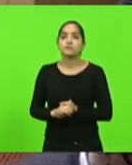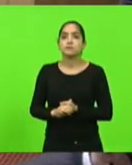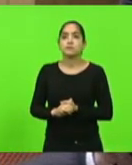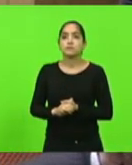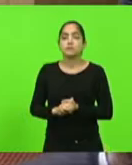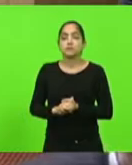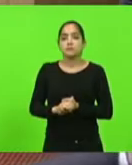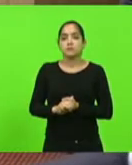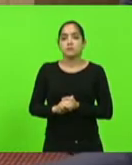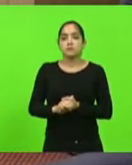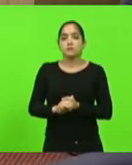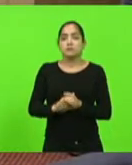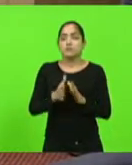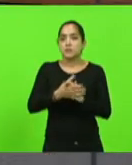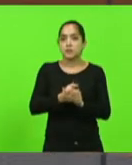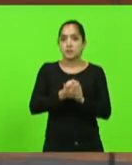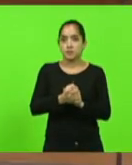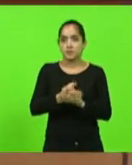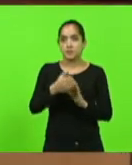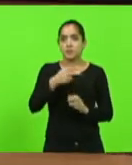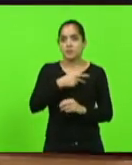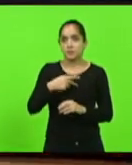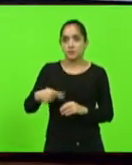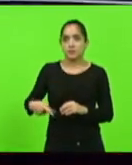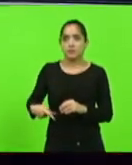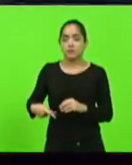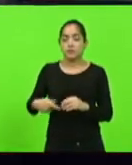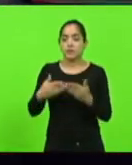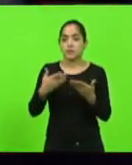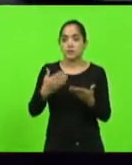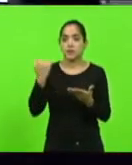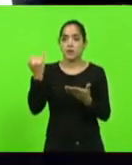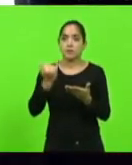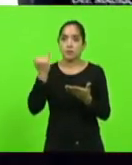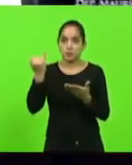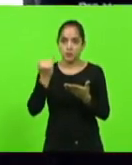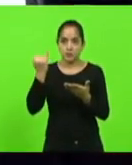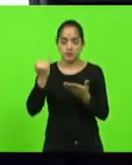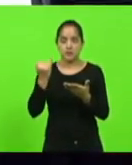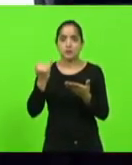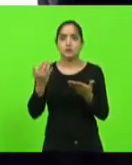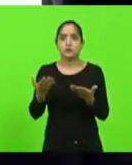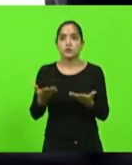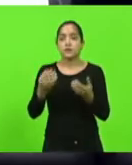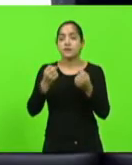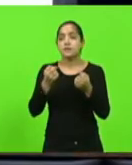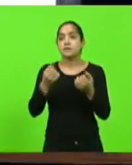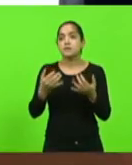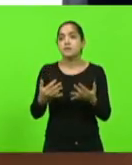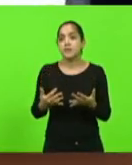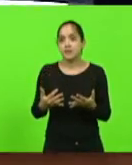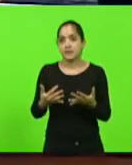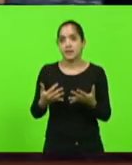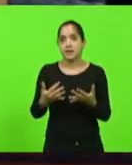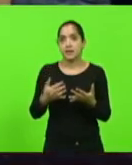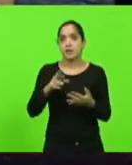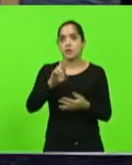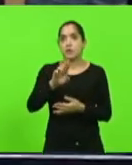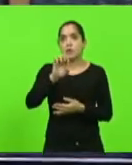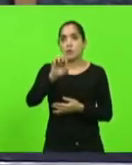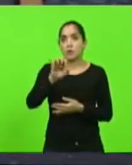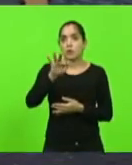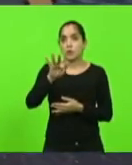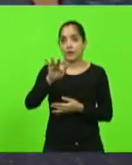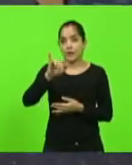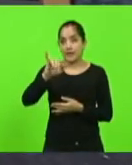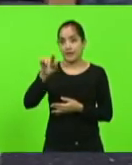ratificando votos de apreço e estima. É importante ratificar aqui que o refis ou prefis